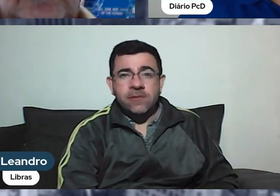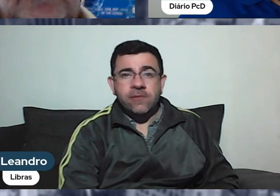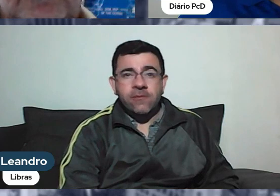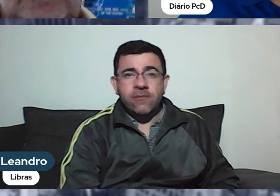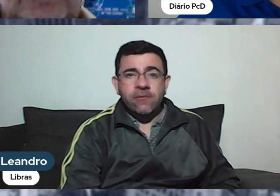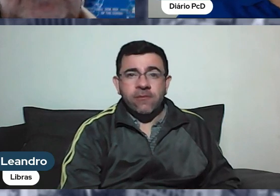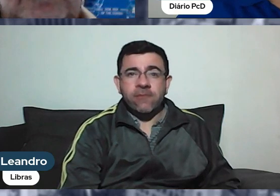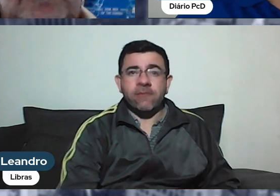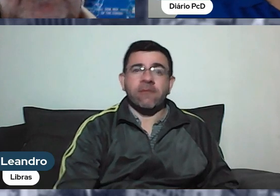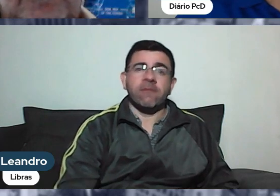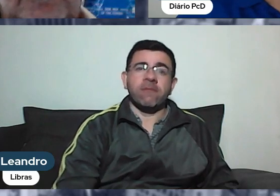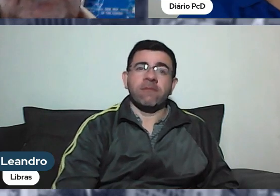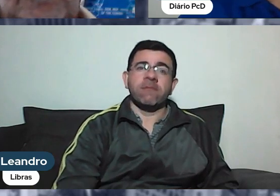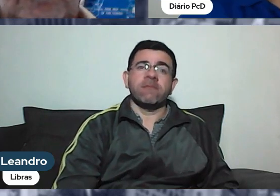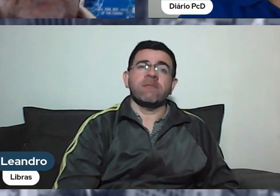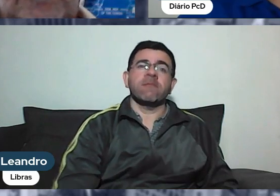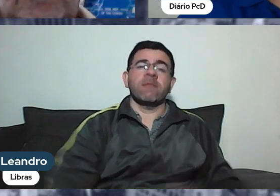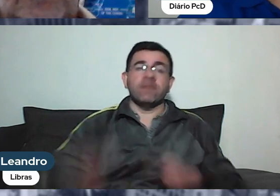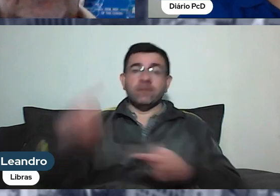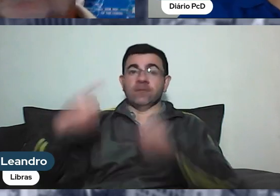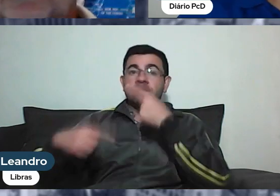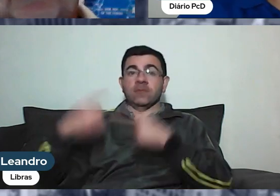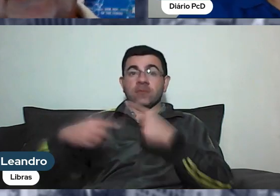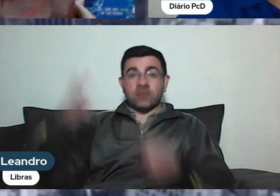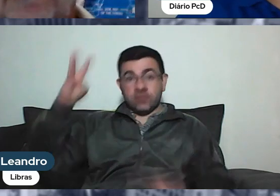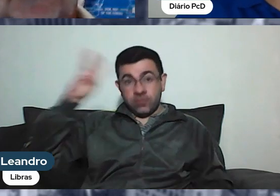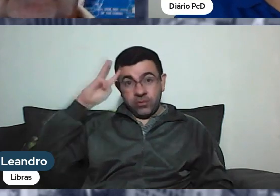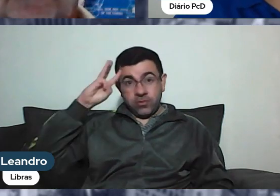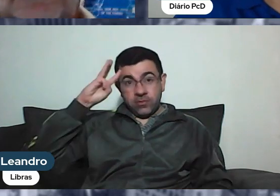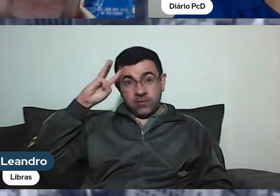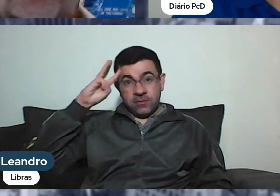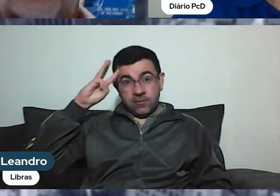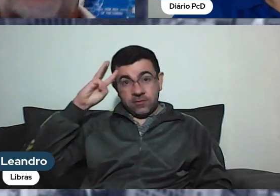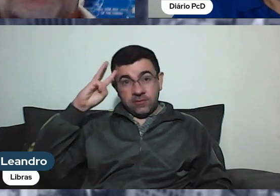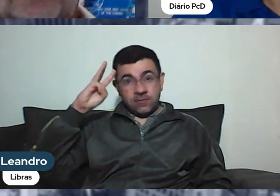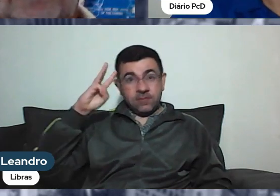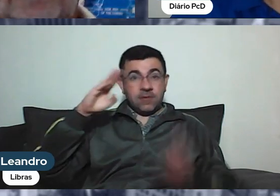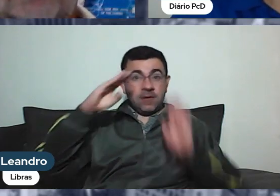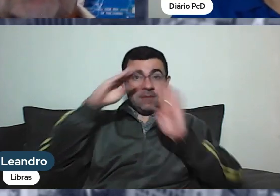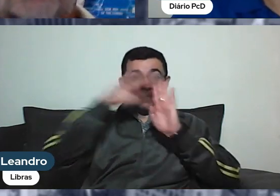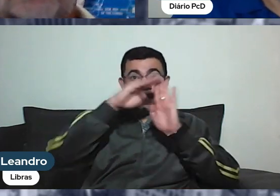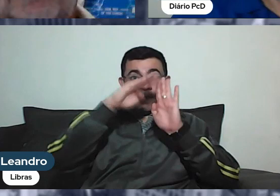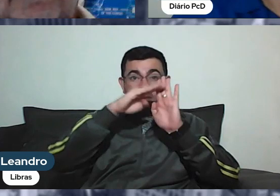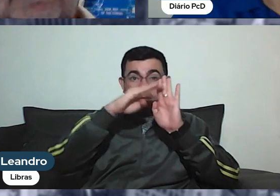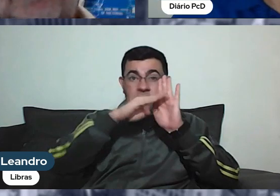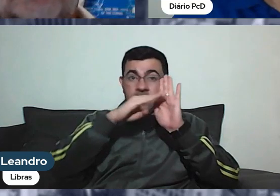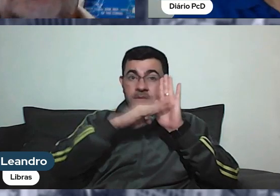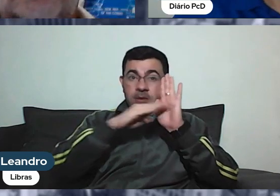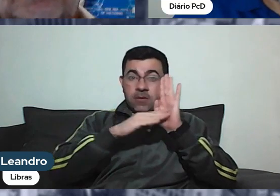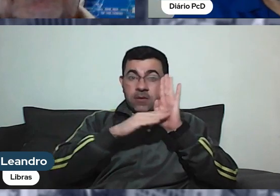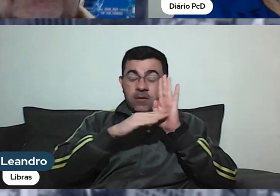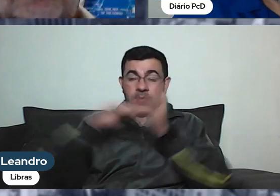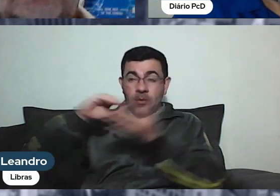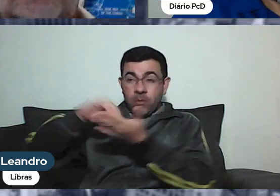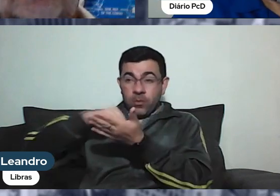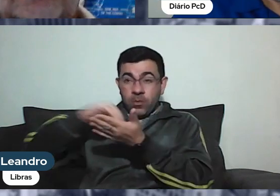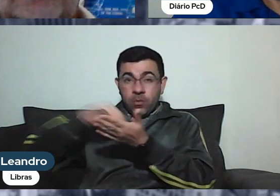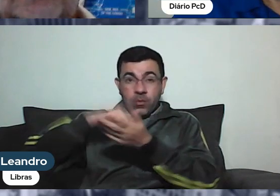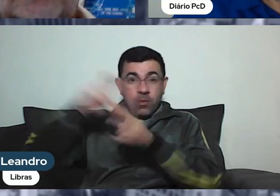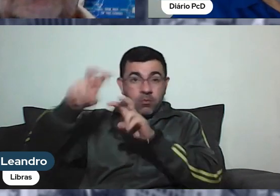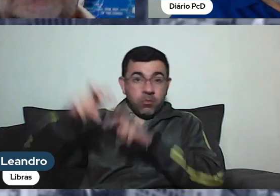isso vai ser discutido na terça, a pauta está nas mãos dos secretários de Fazenda.